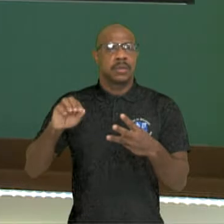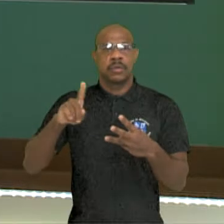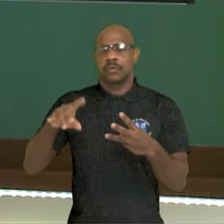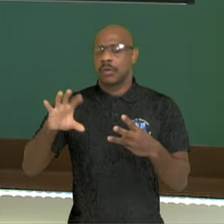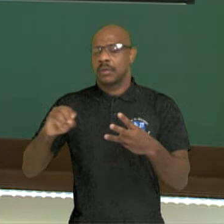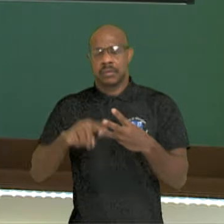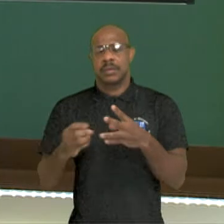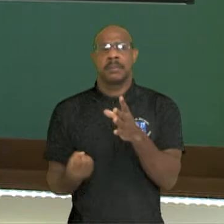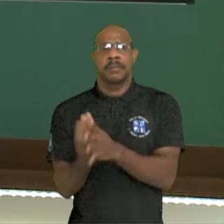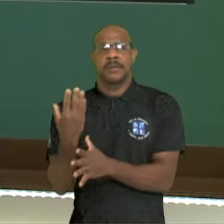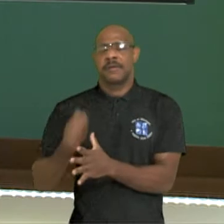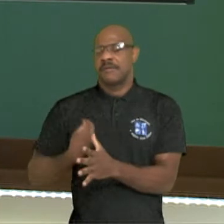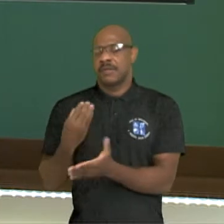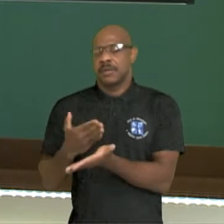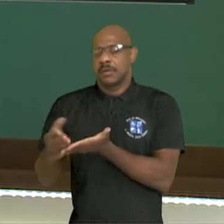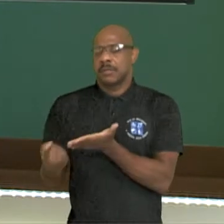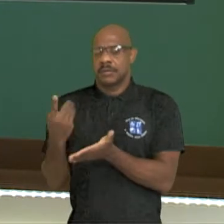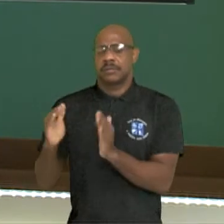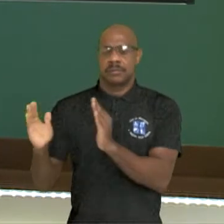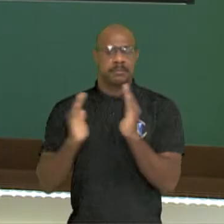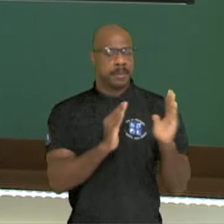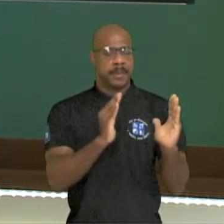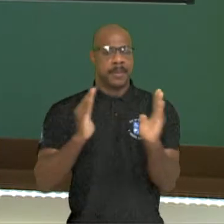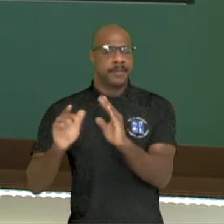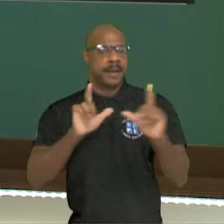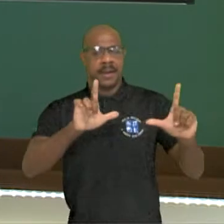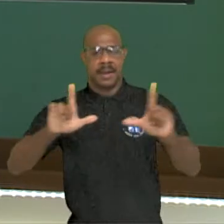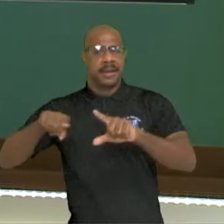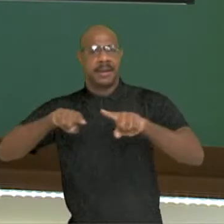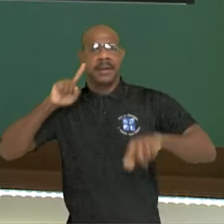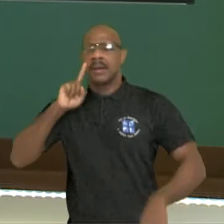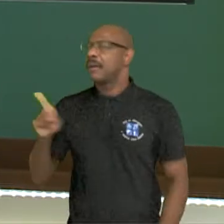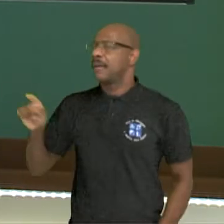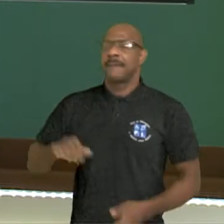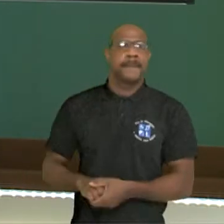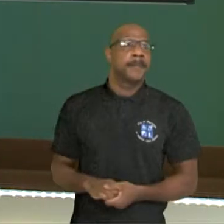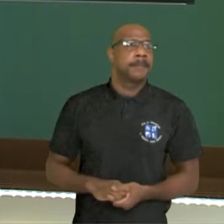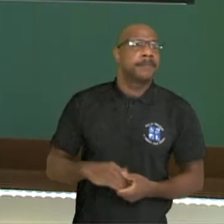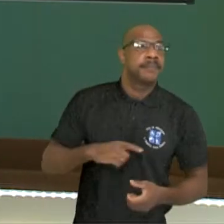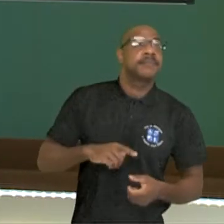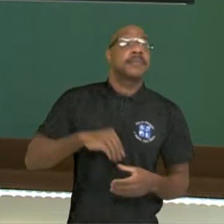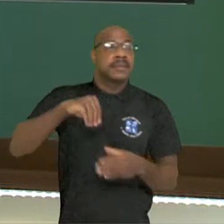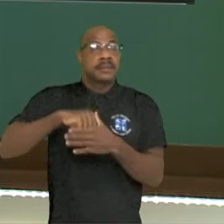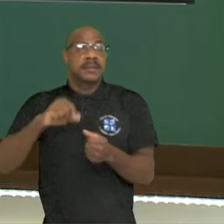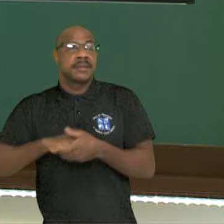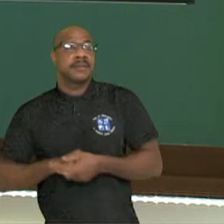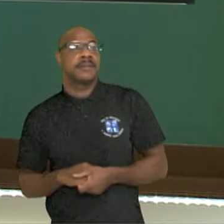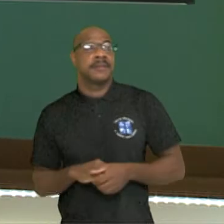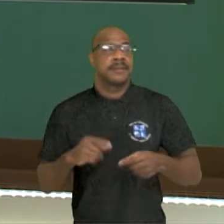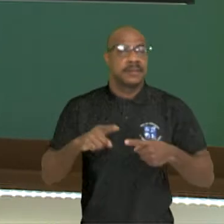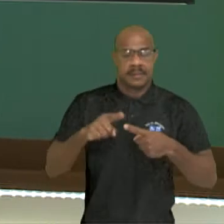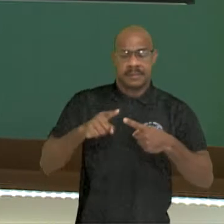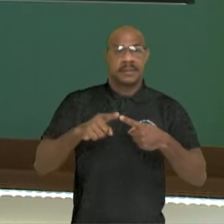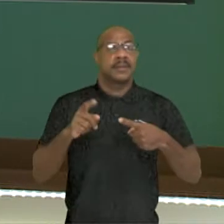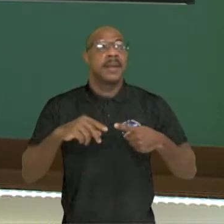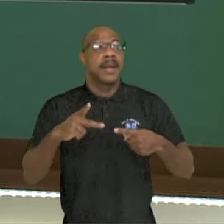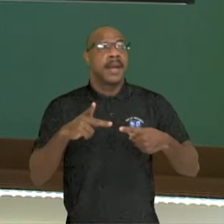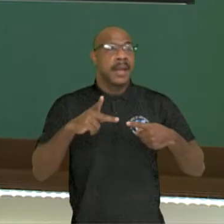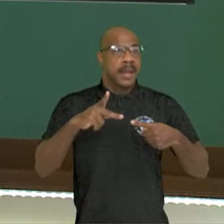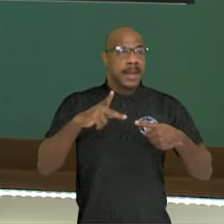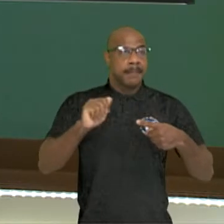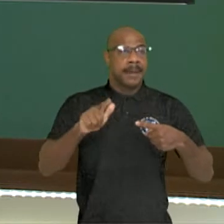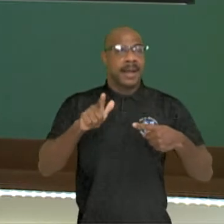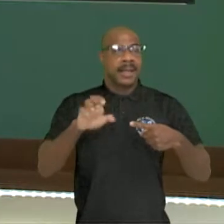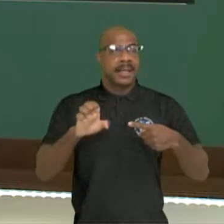formas de vida ali, certo? Aí nós vamos ter a era paleozoica, com espécies de animais e